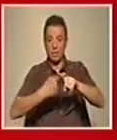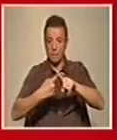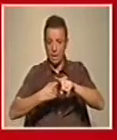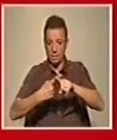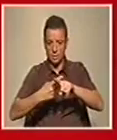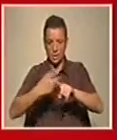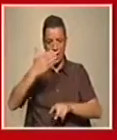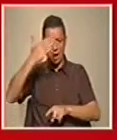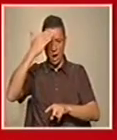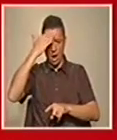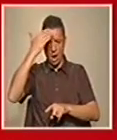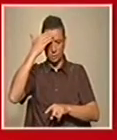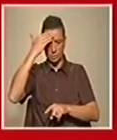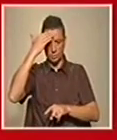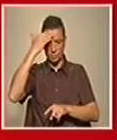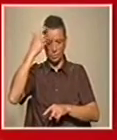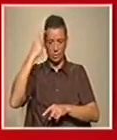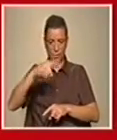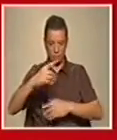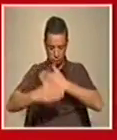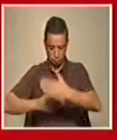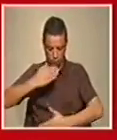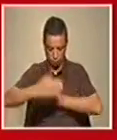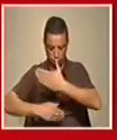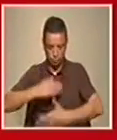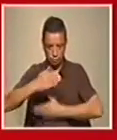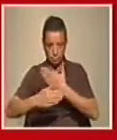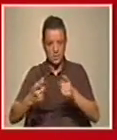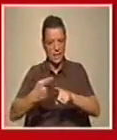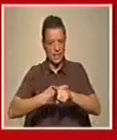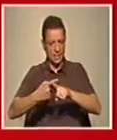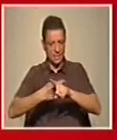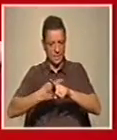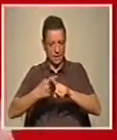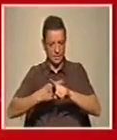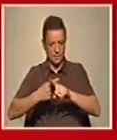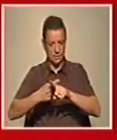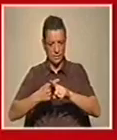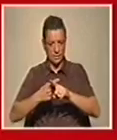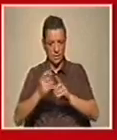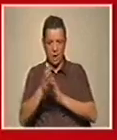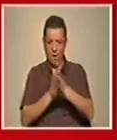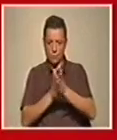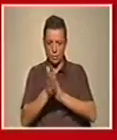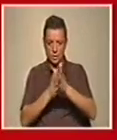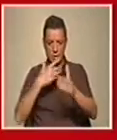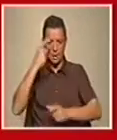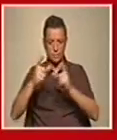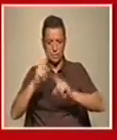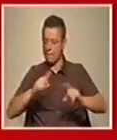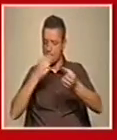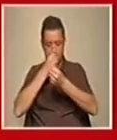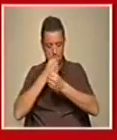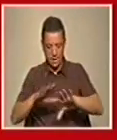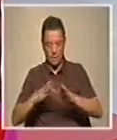E estou convencido que com as suas capacidades, com o seu dinamismo, com o seu entusiasmo, com as oportunidades à frente, as pessoas não vão perdê-las.